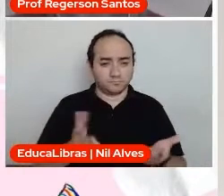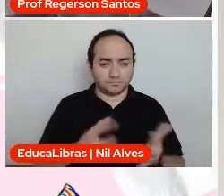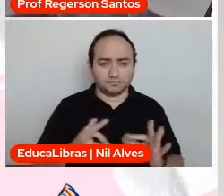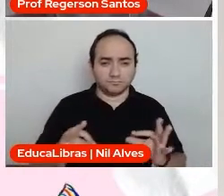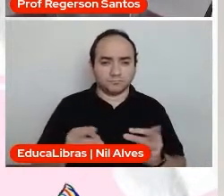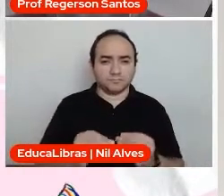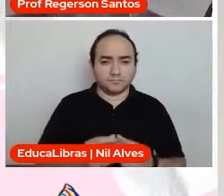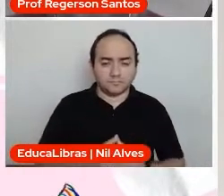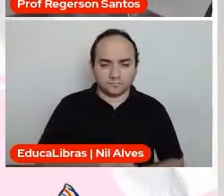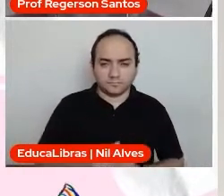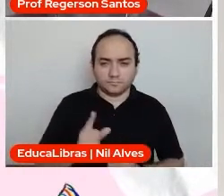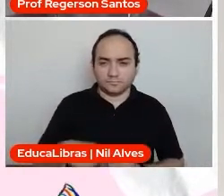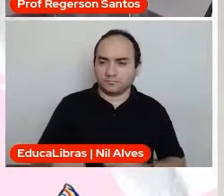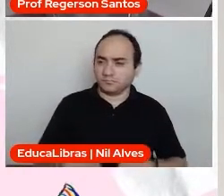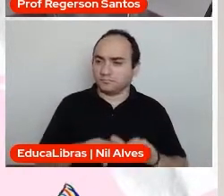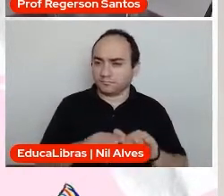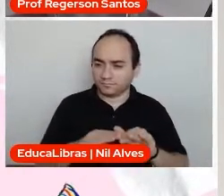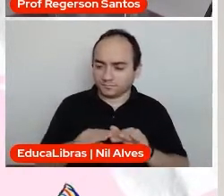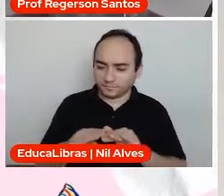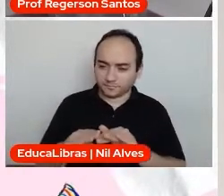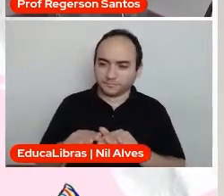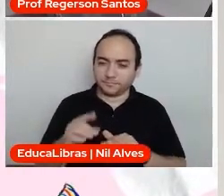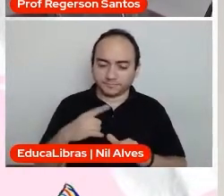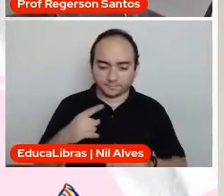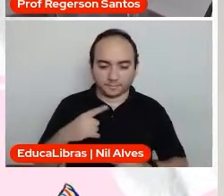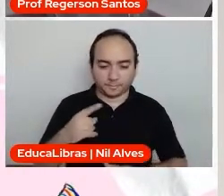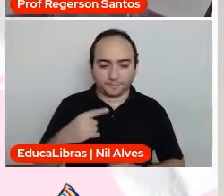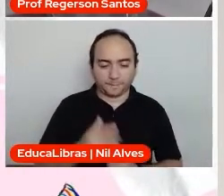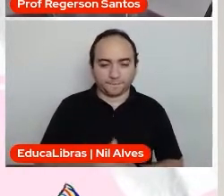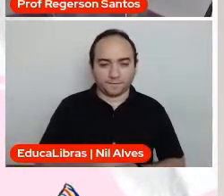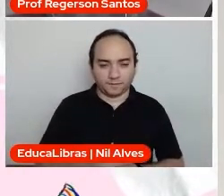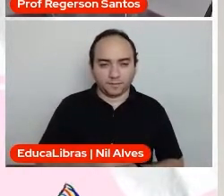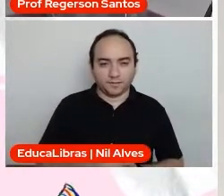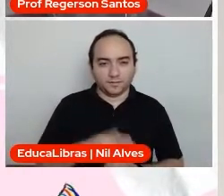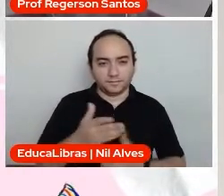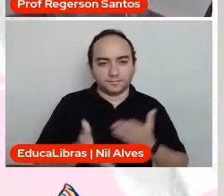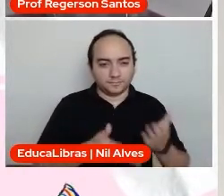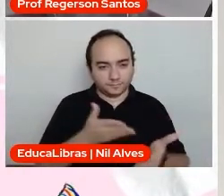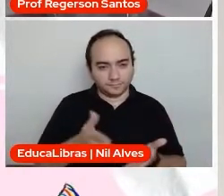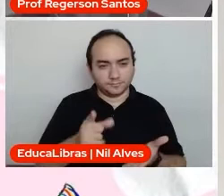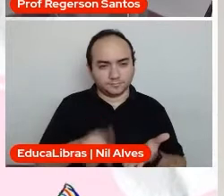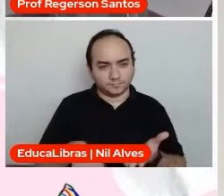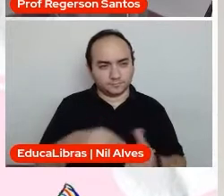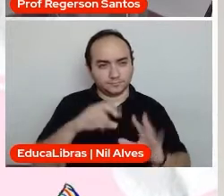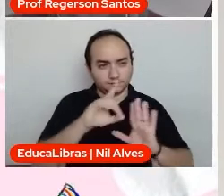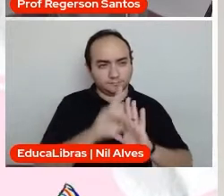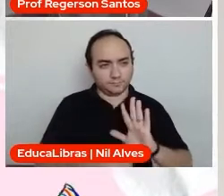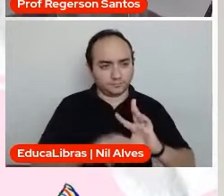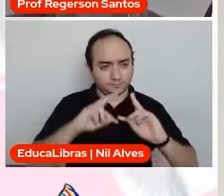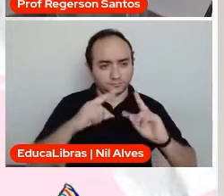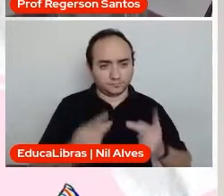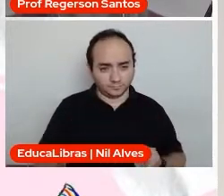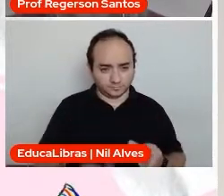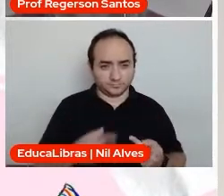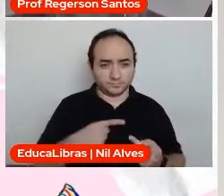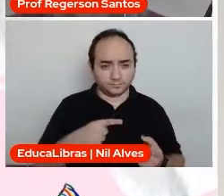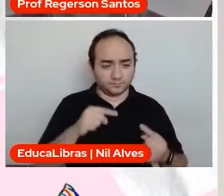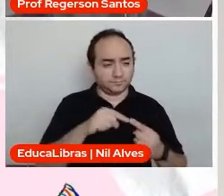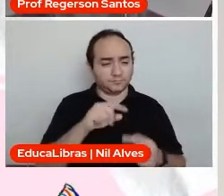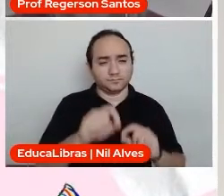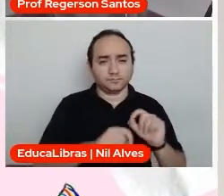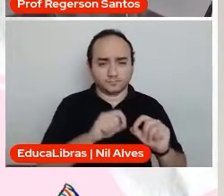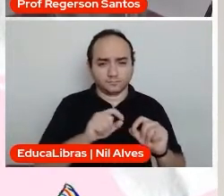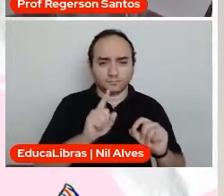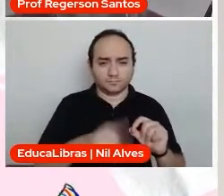Ele é igualitário a todos. Então, tratar os direitos humanos é você promover o